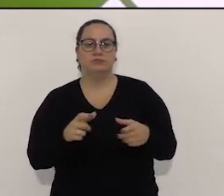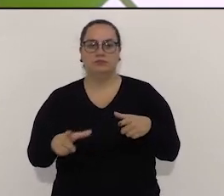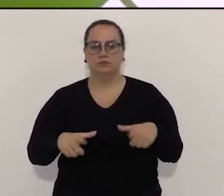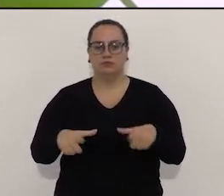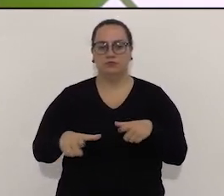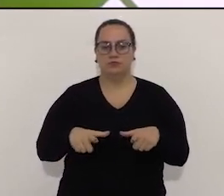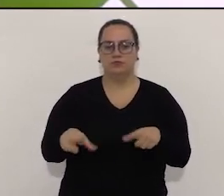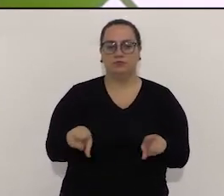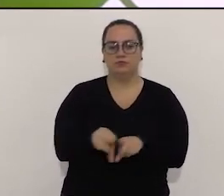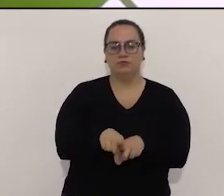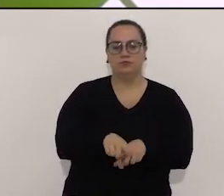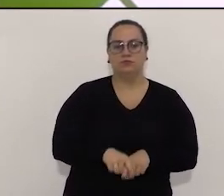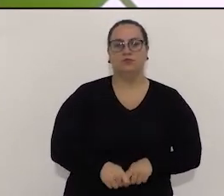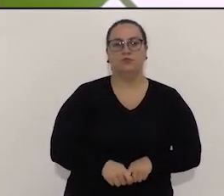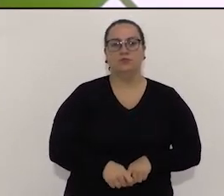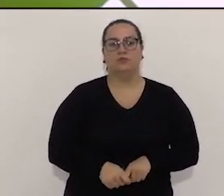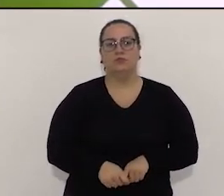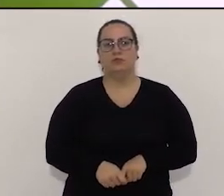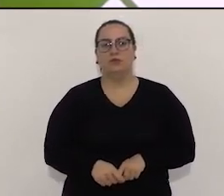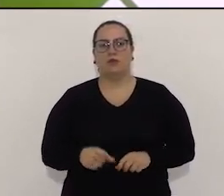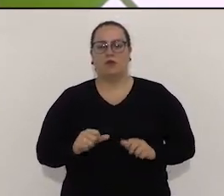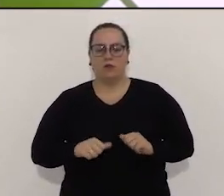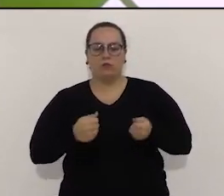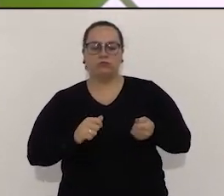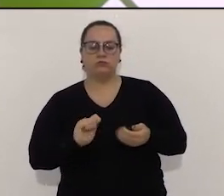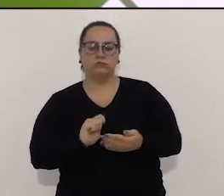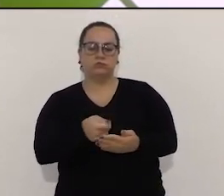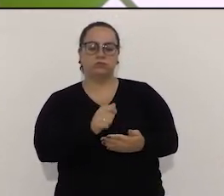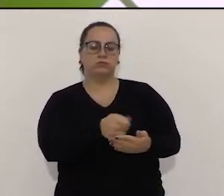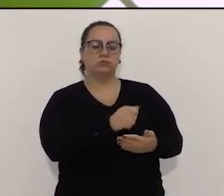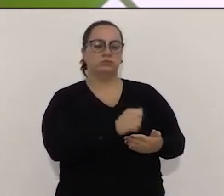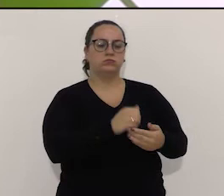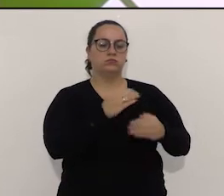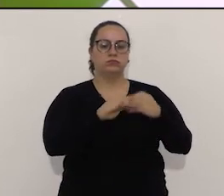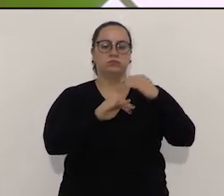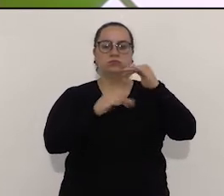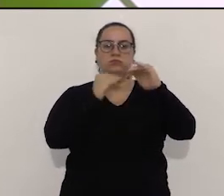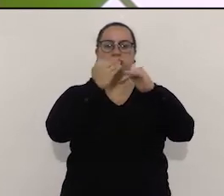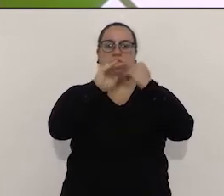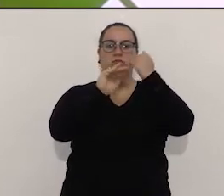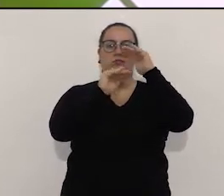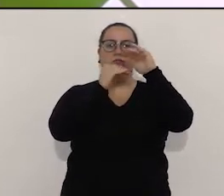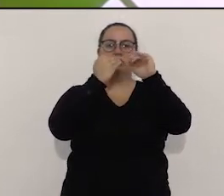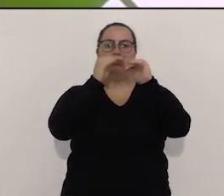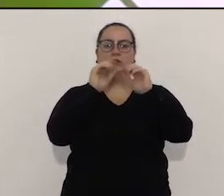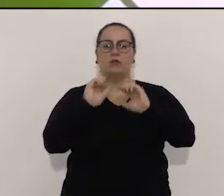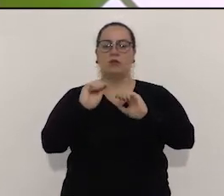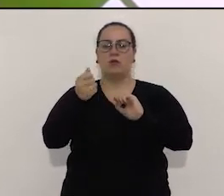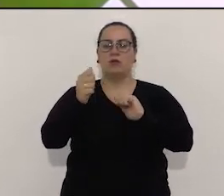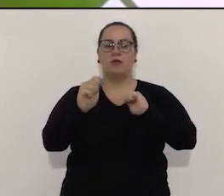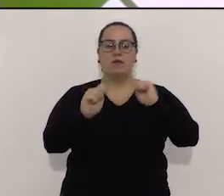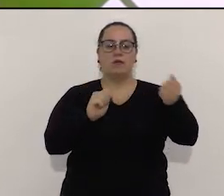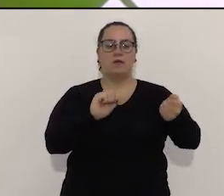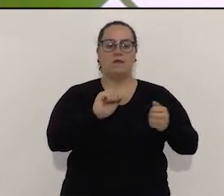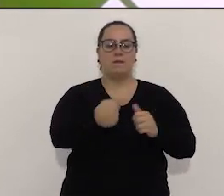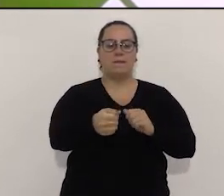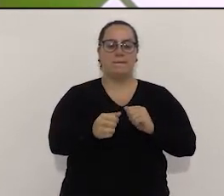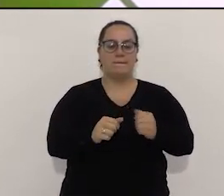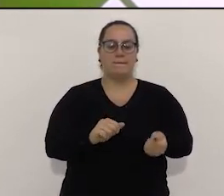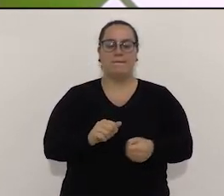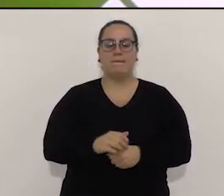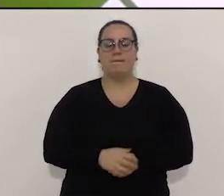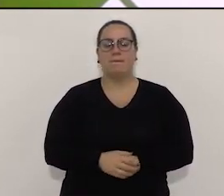cooperativas, vamos investir fortemente nela como forma de você desenvolver a ideia do cooperativismo entre ele e a distribuição. A ideia do